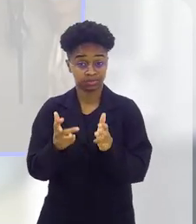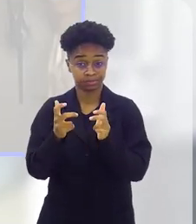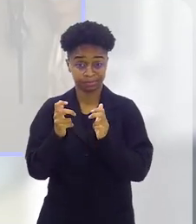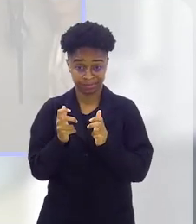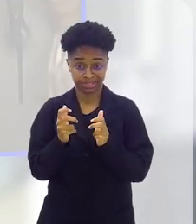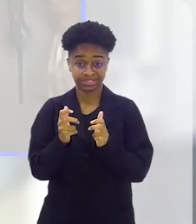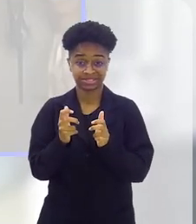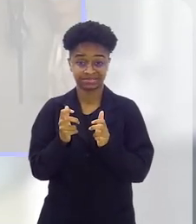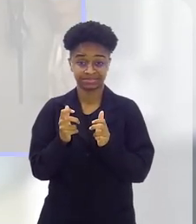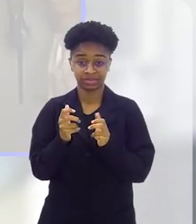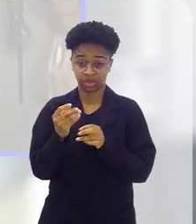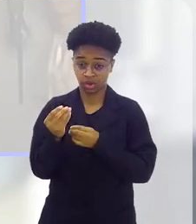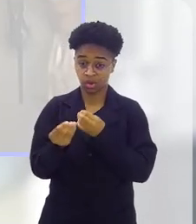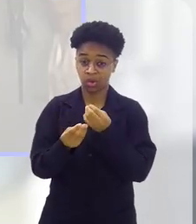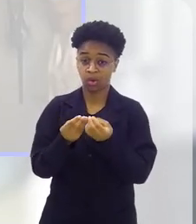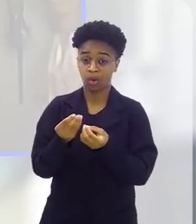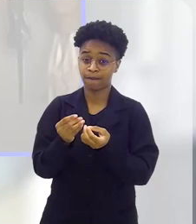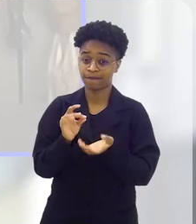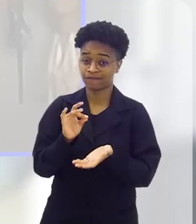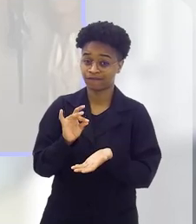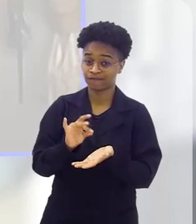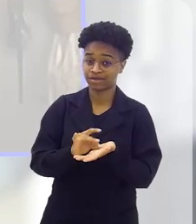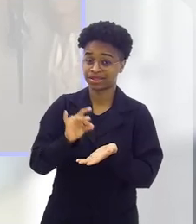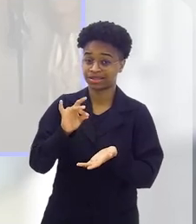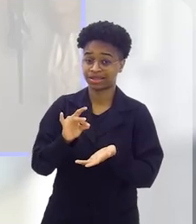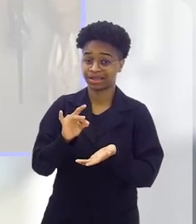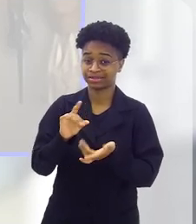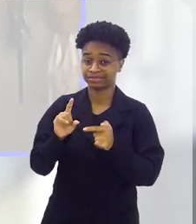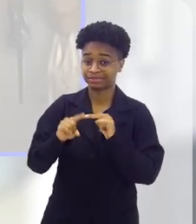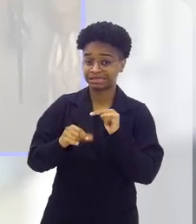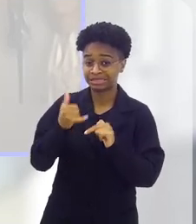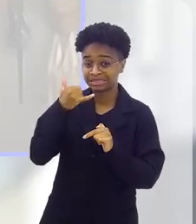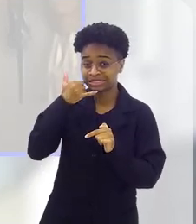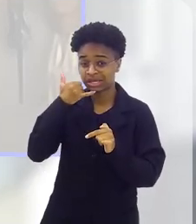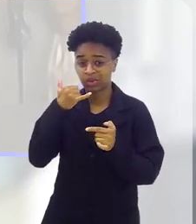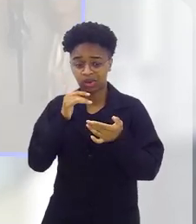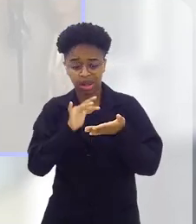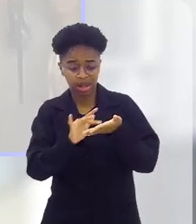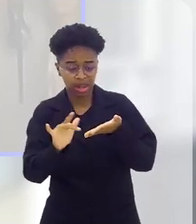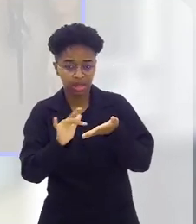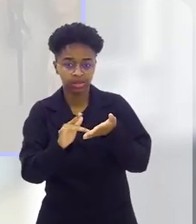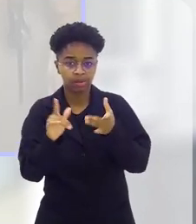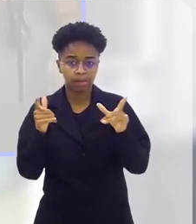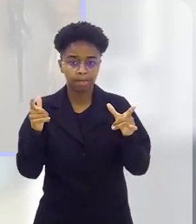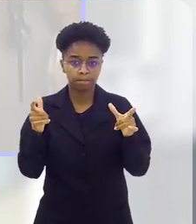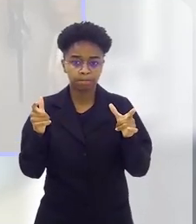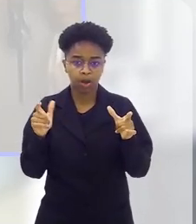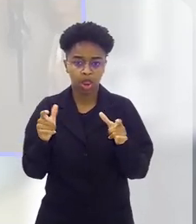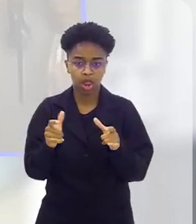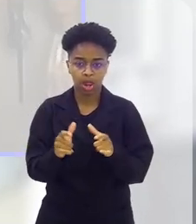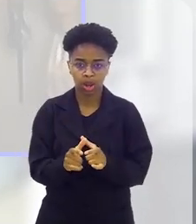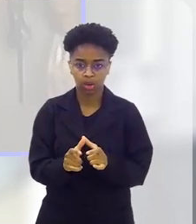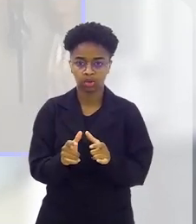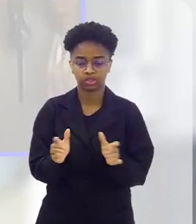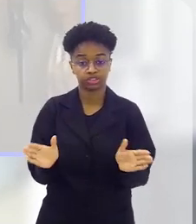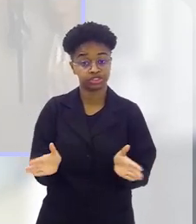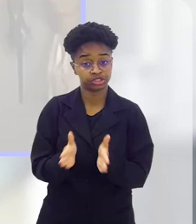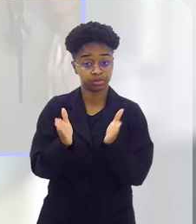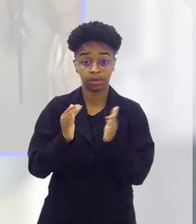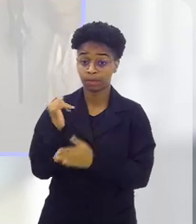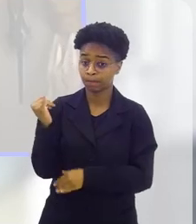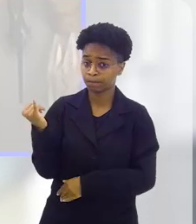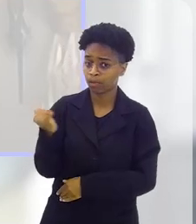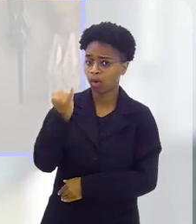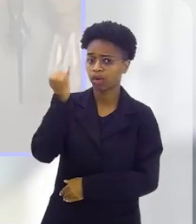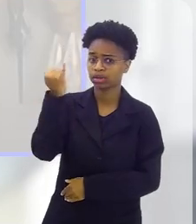vê como a tela diminui todos esses estímulos que